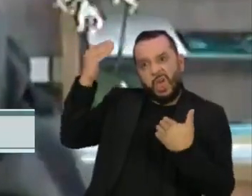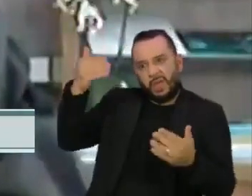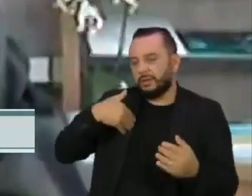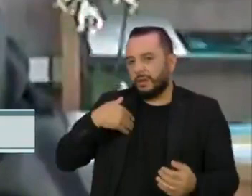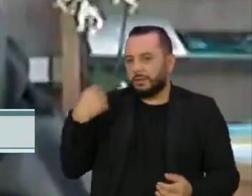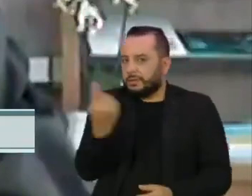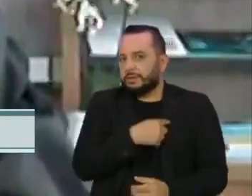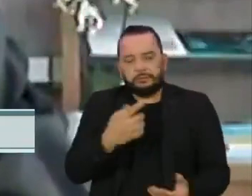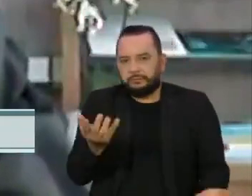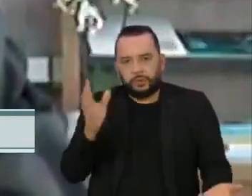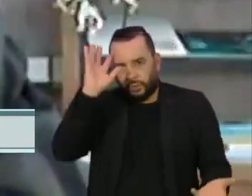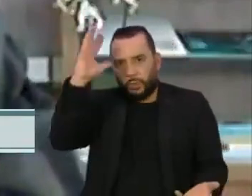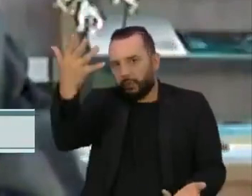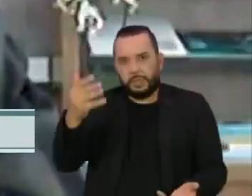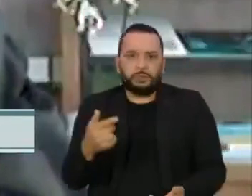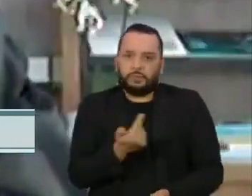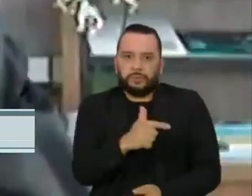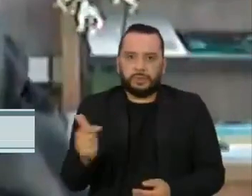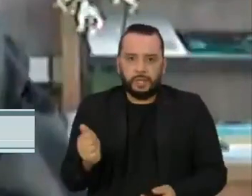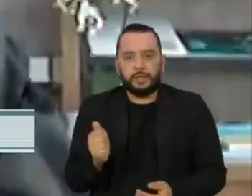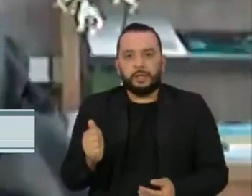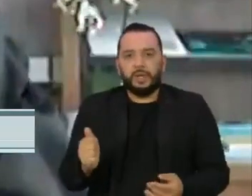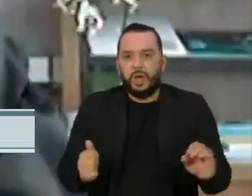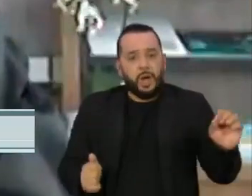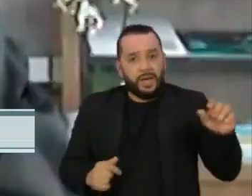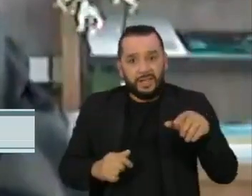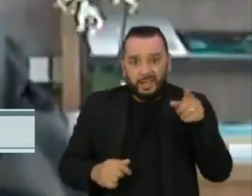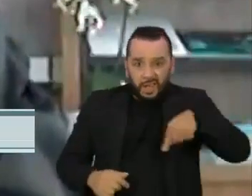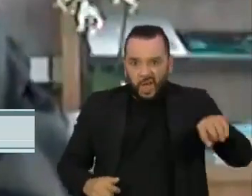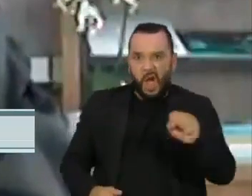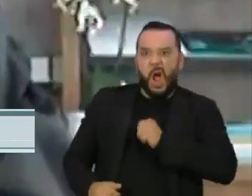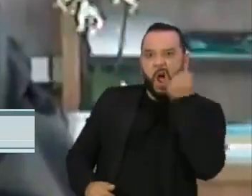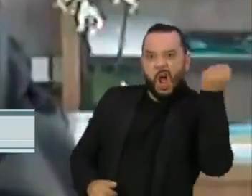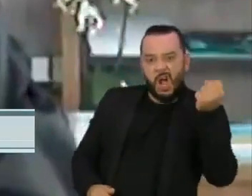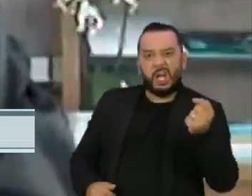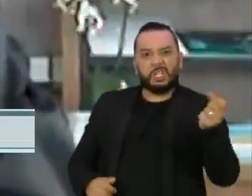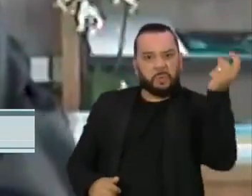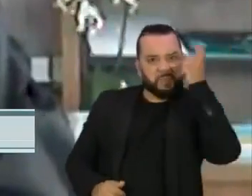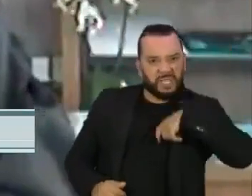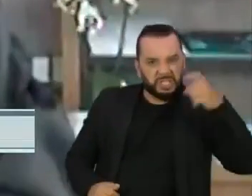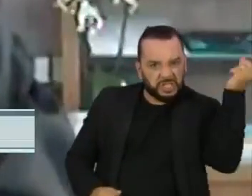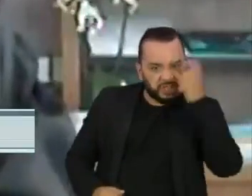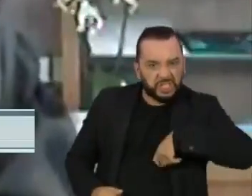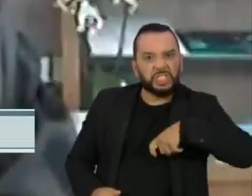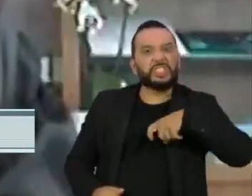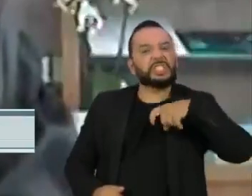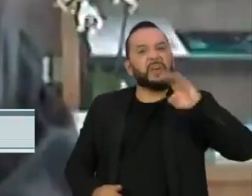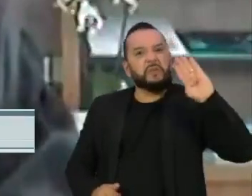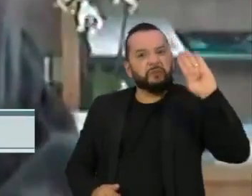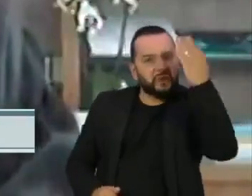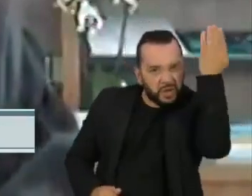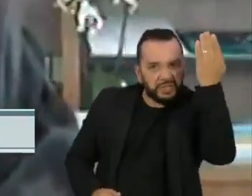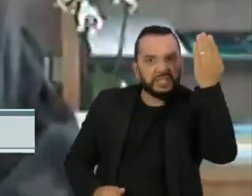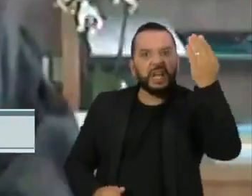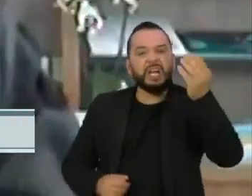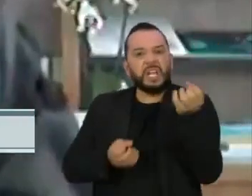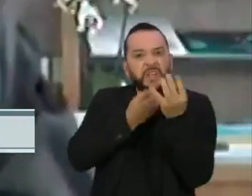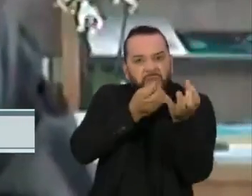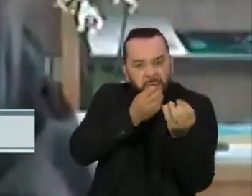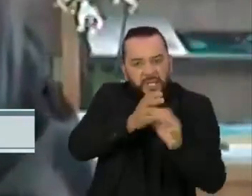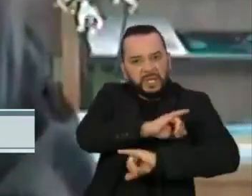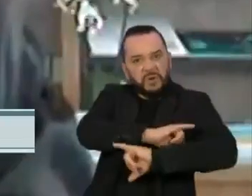Nós combatemos o ódio, a mentira, a desinformação